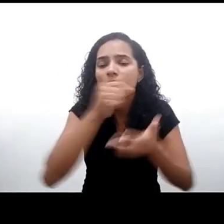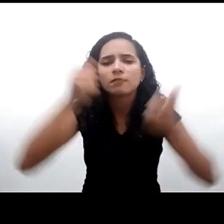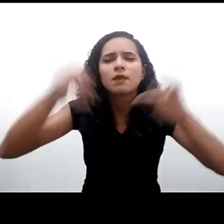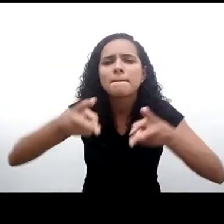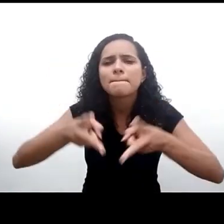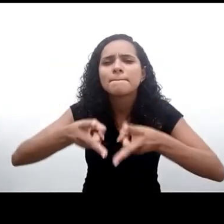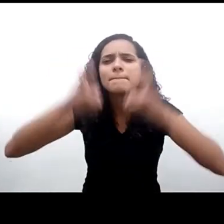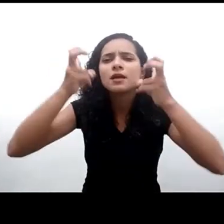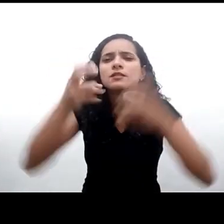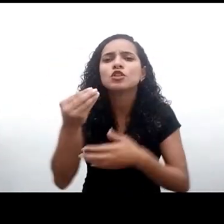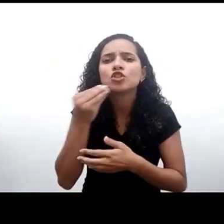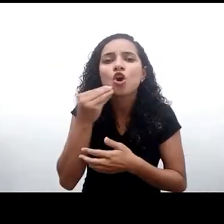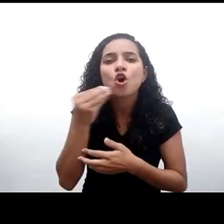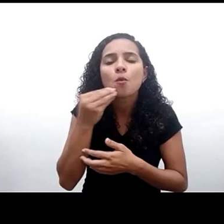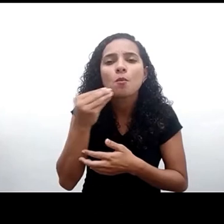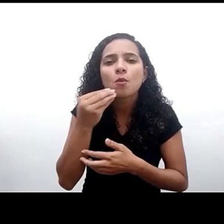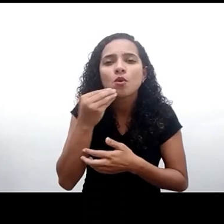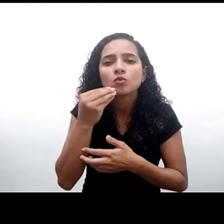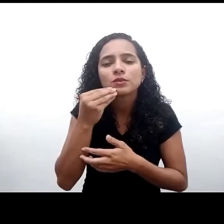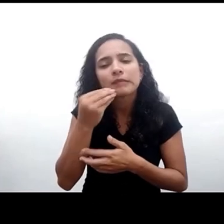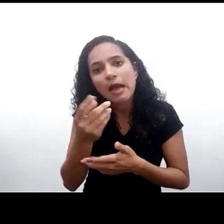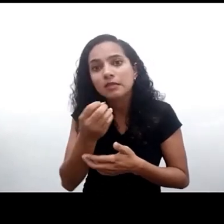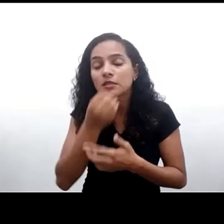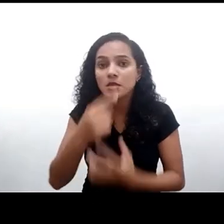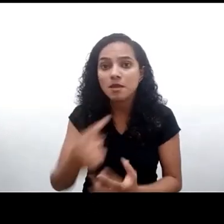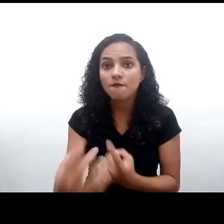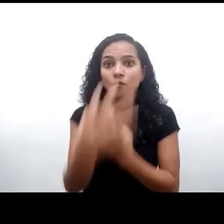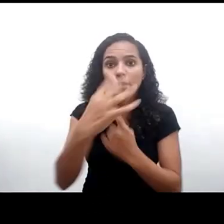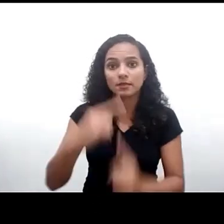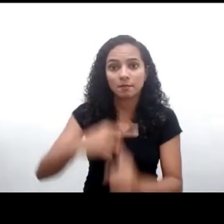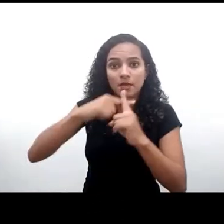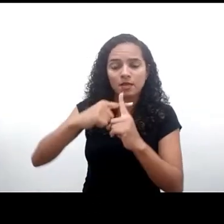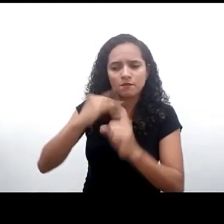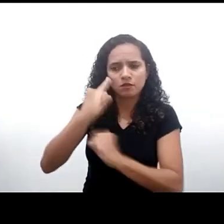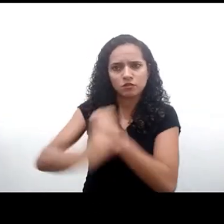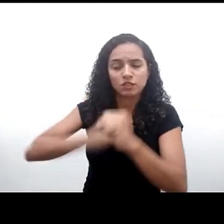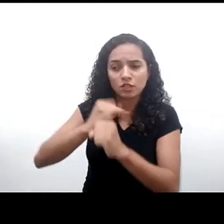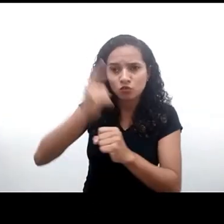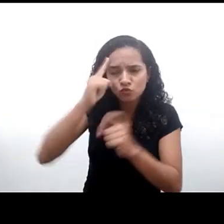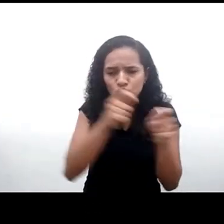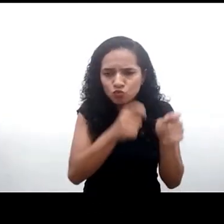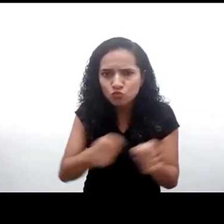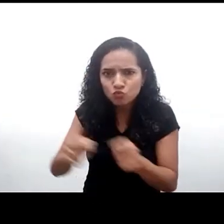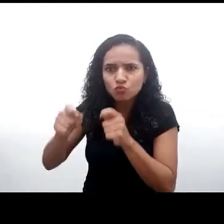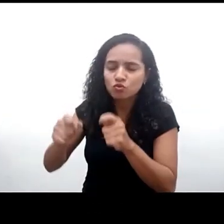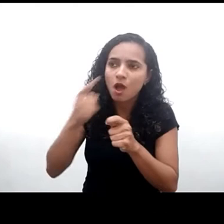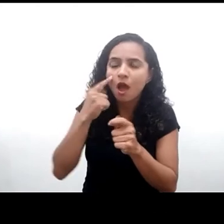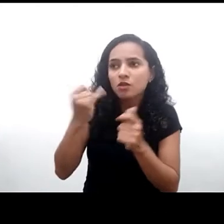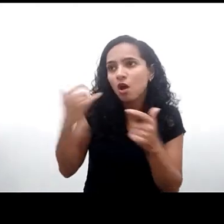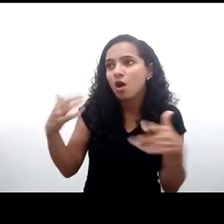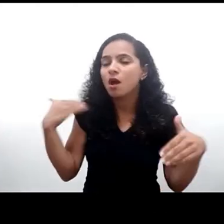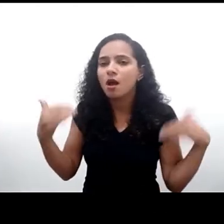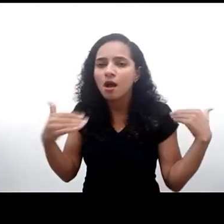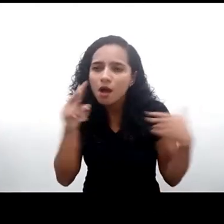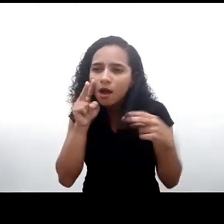oportunidades e benefícios da internet no cotidiano vai além só da questão do entretenimento porque eles realmente